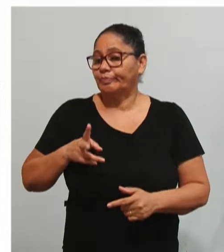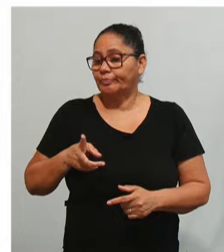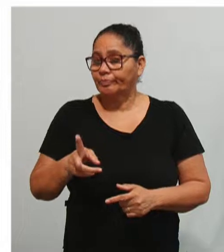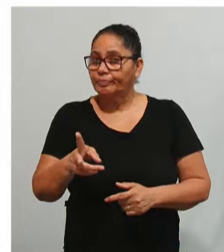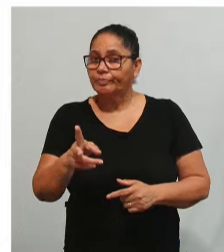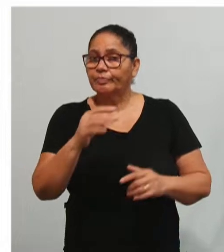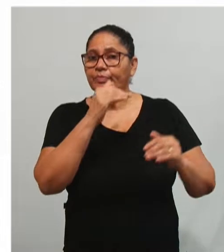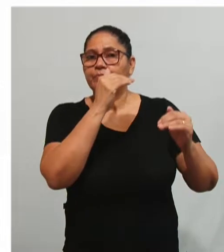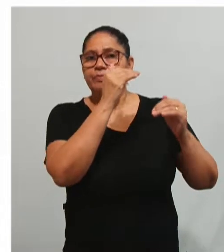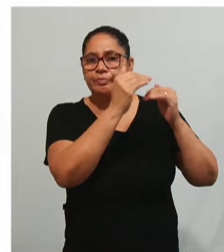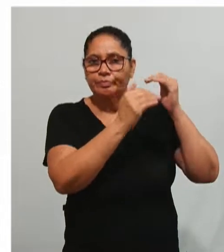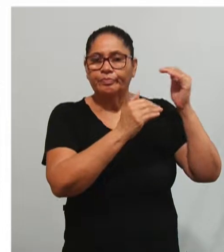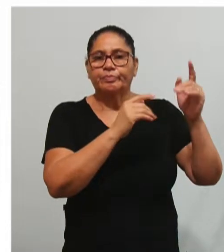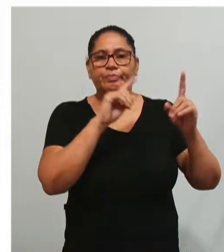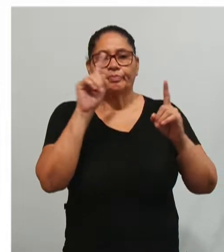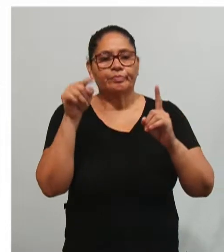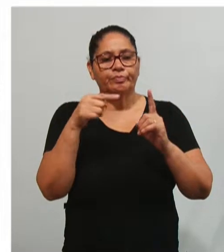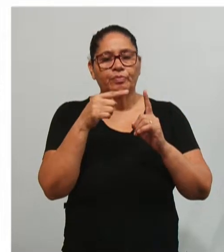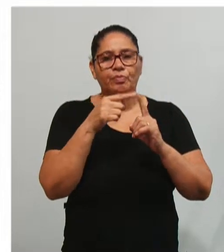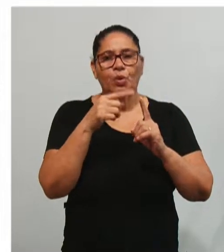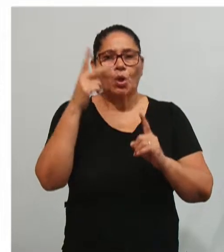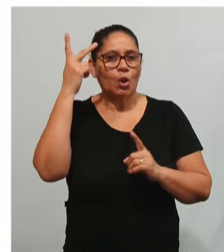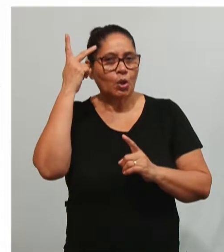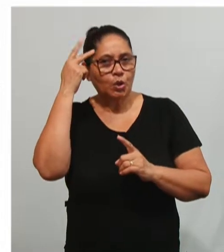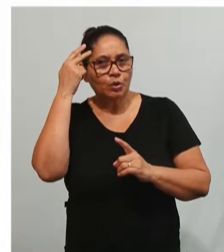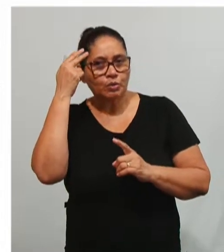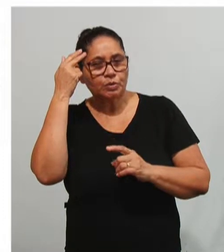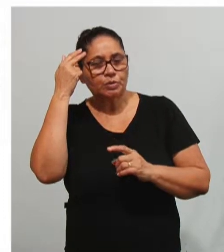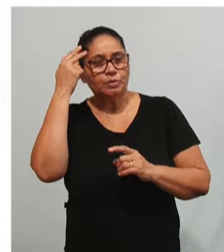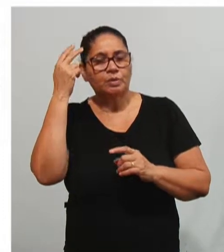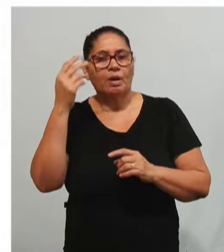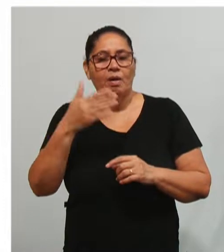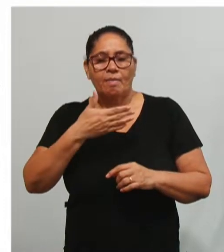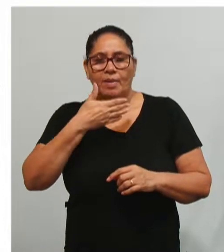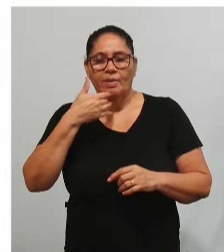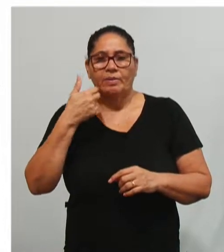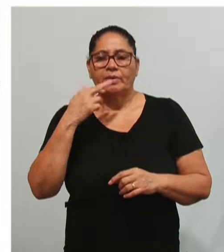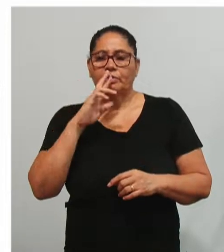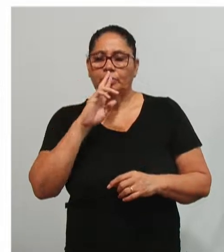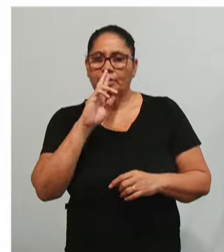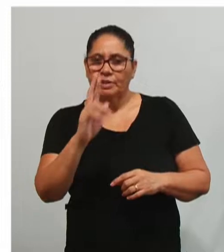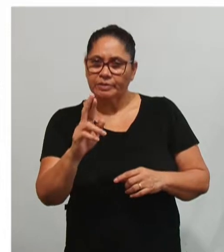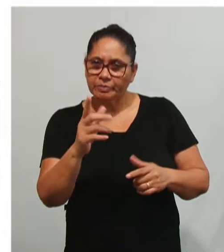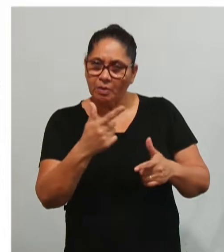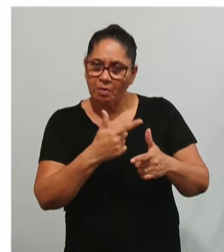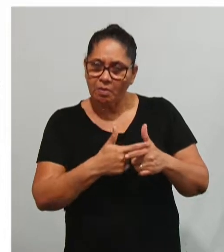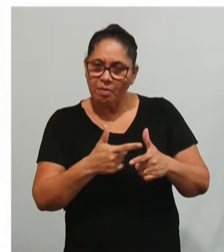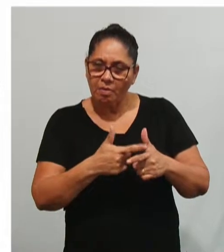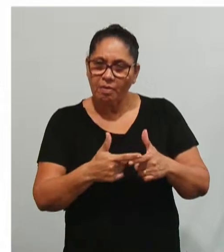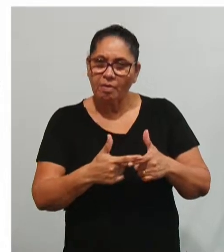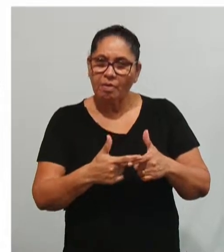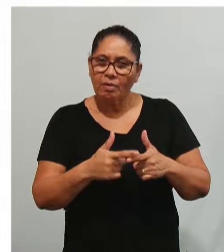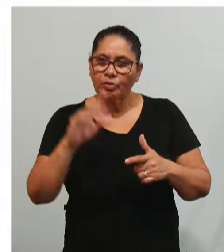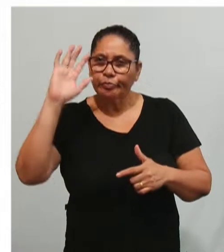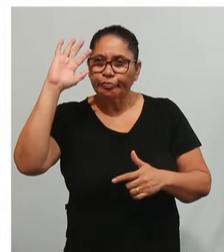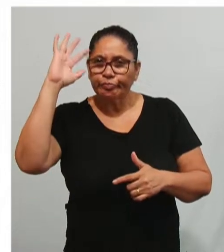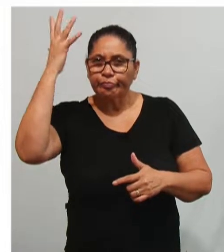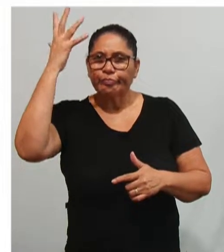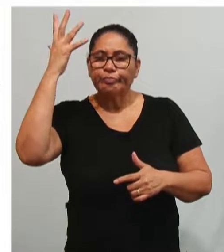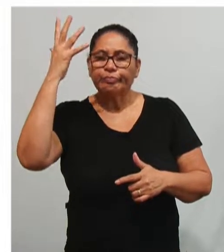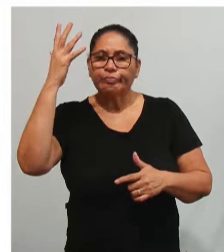seus processos, objetivos comuns, solução de problemas, tomada de decisão,